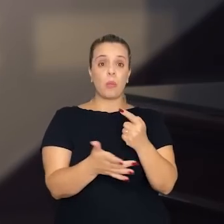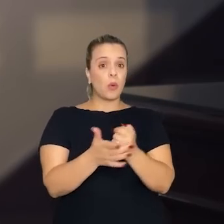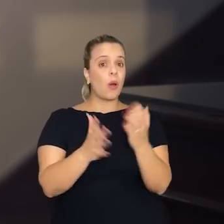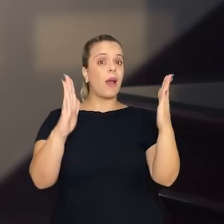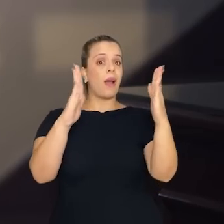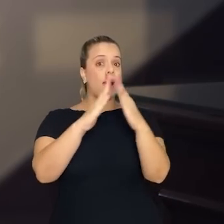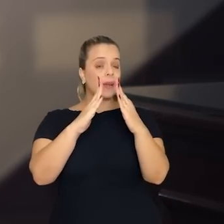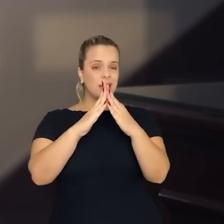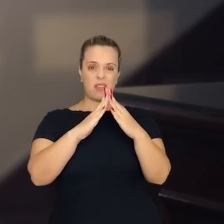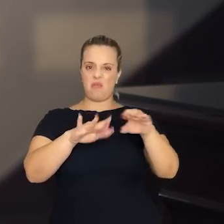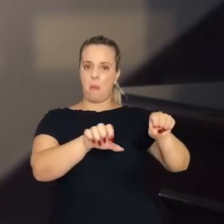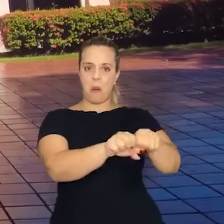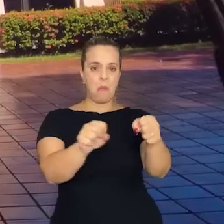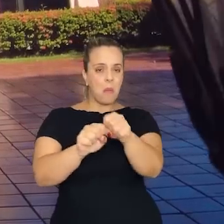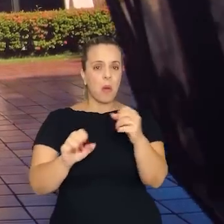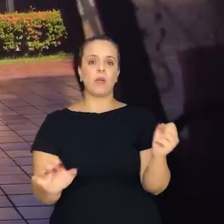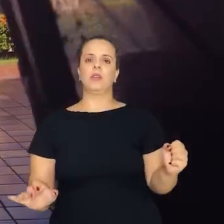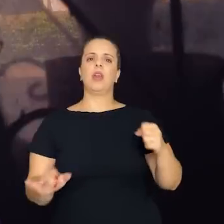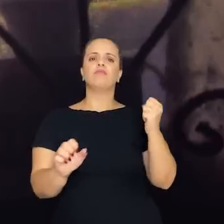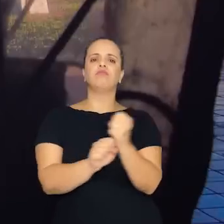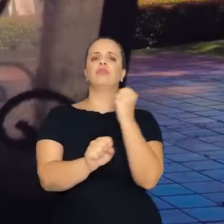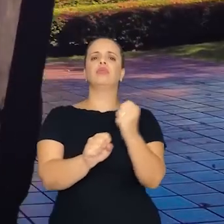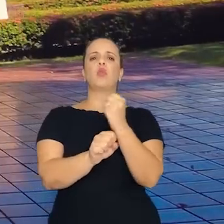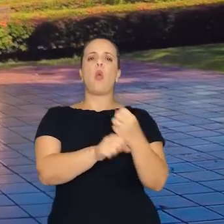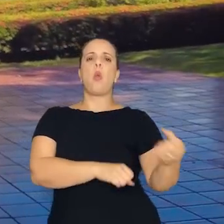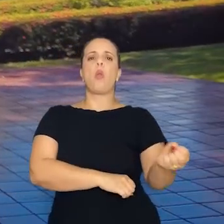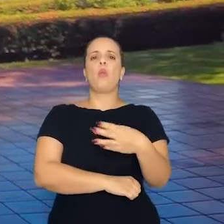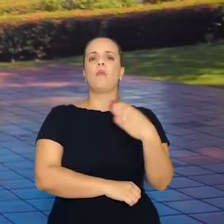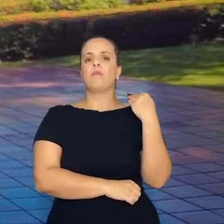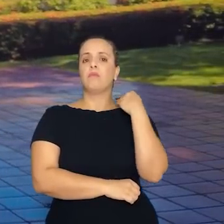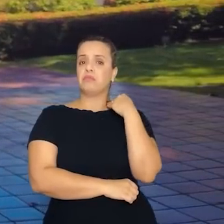derrubar isso tudo e construir prédios para ser sede de banco.